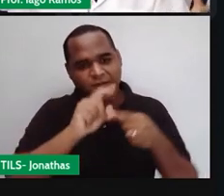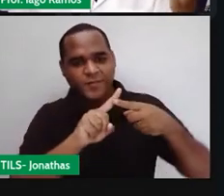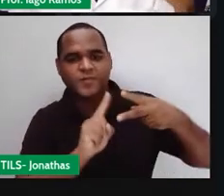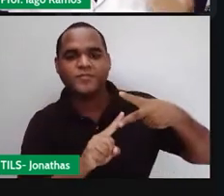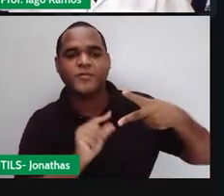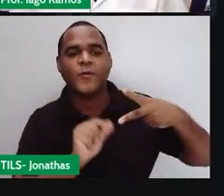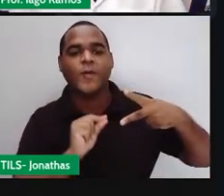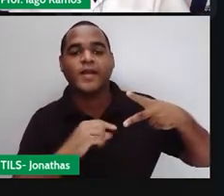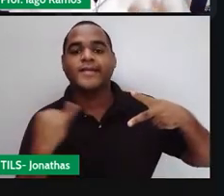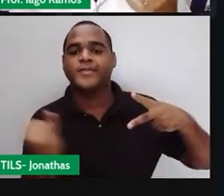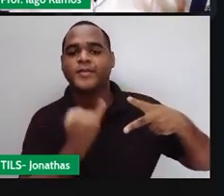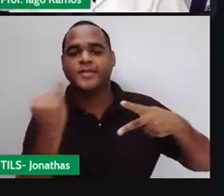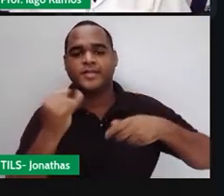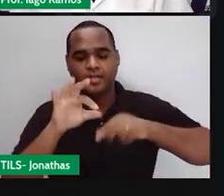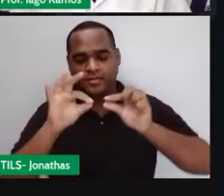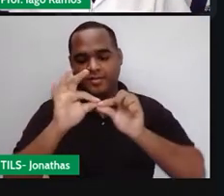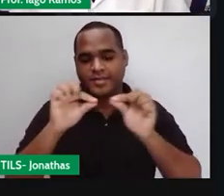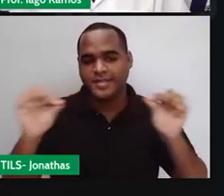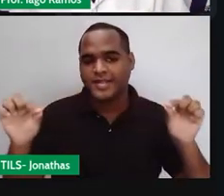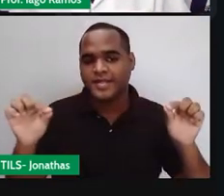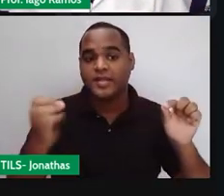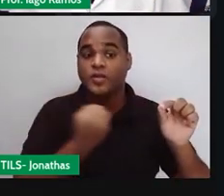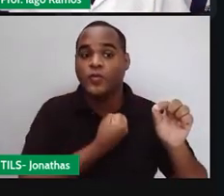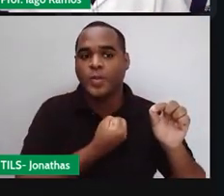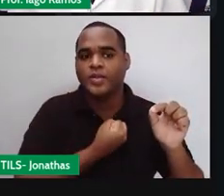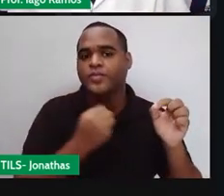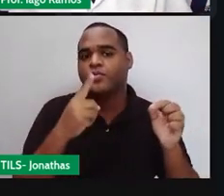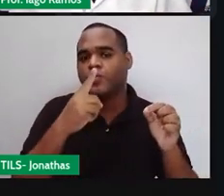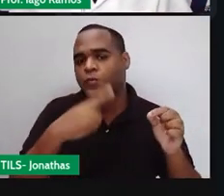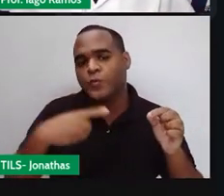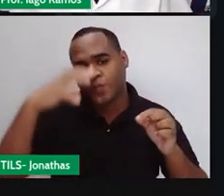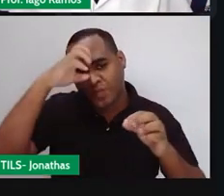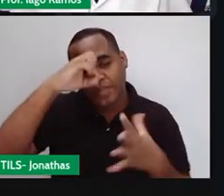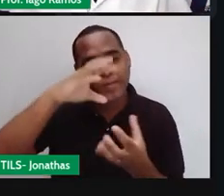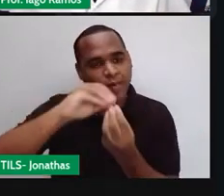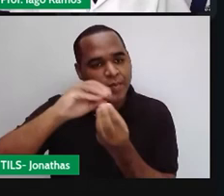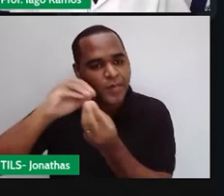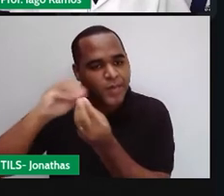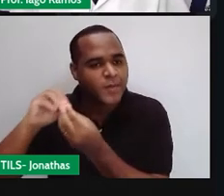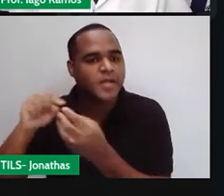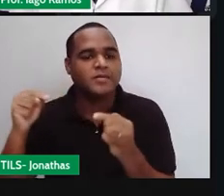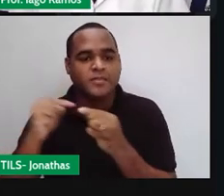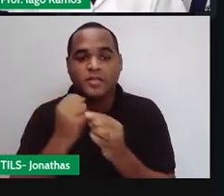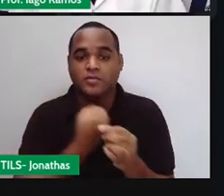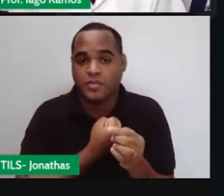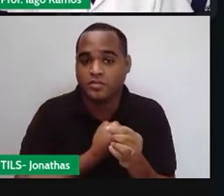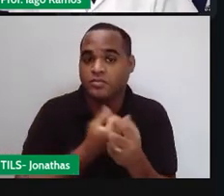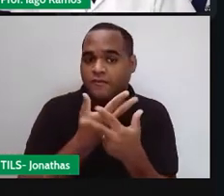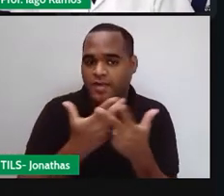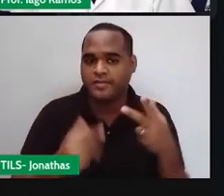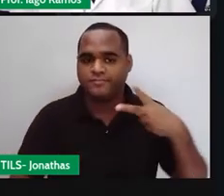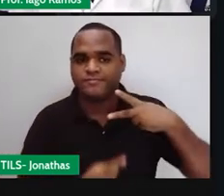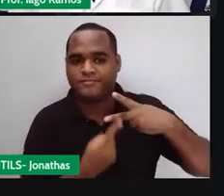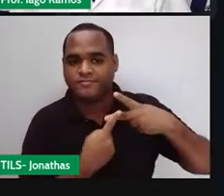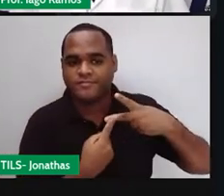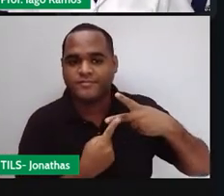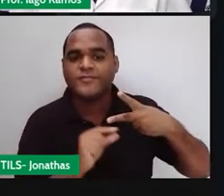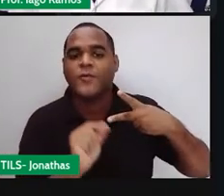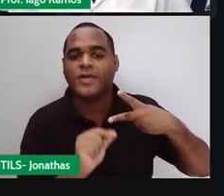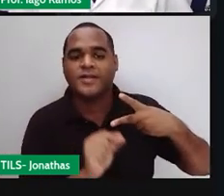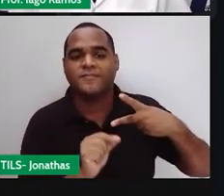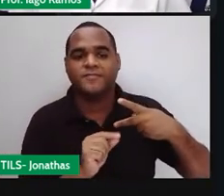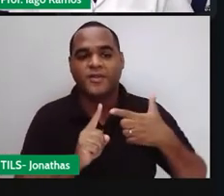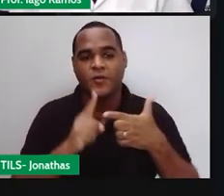Ver que a reta numérica nos ajuda a entender as operações com números inteiros. E o mais